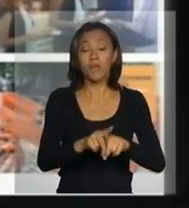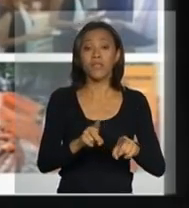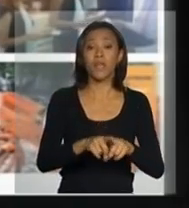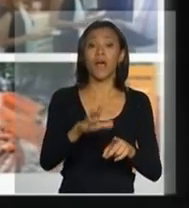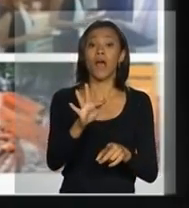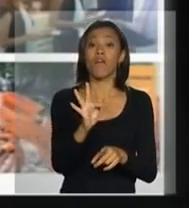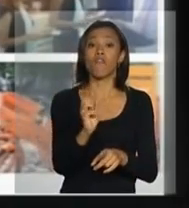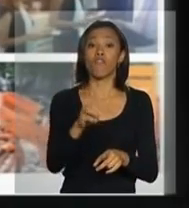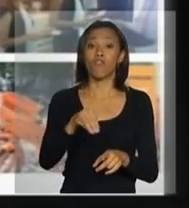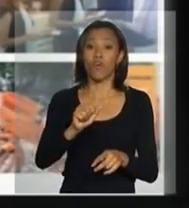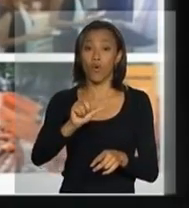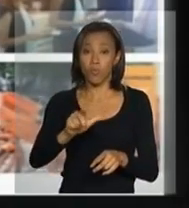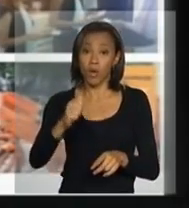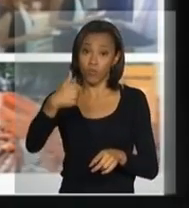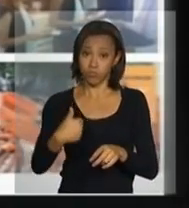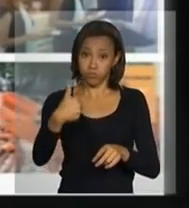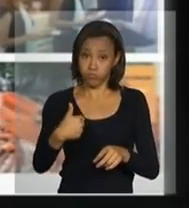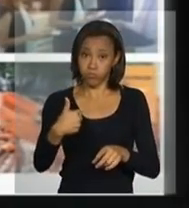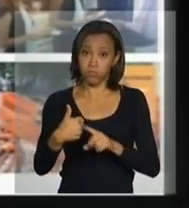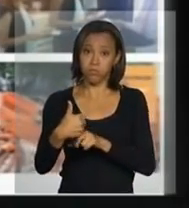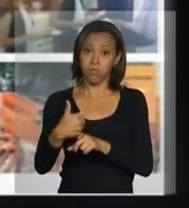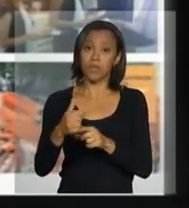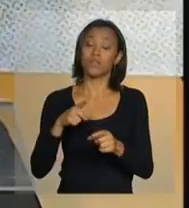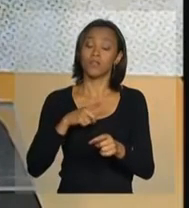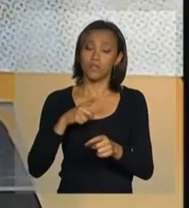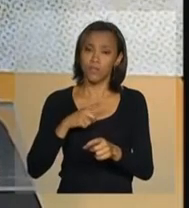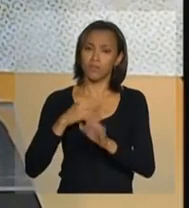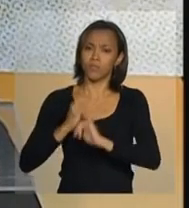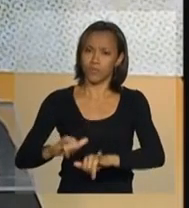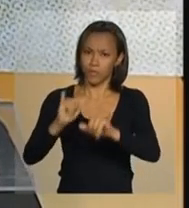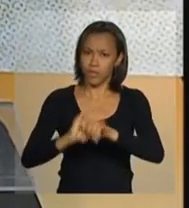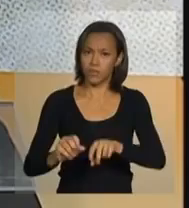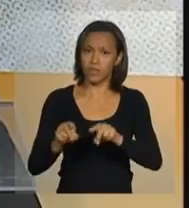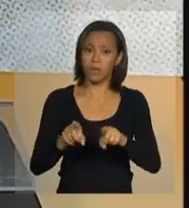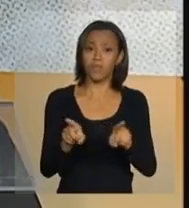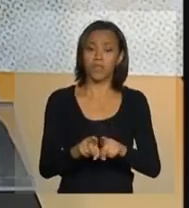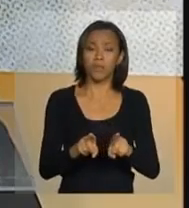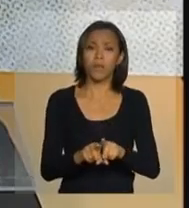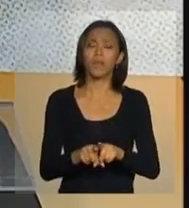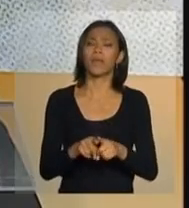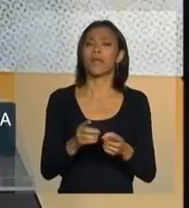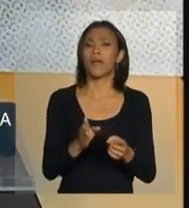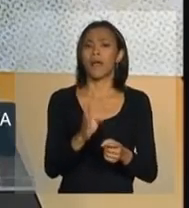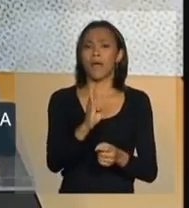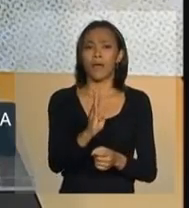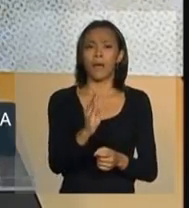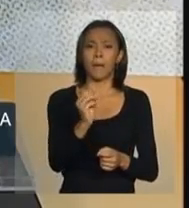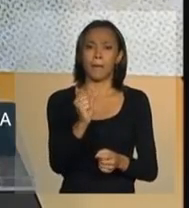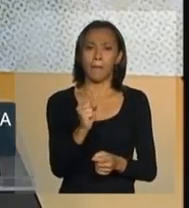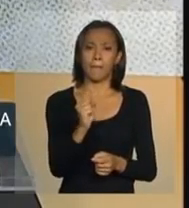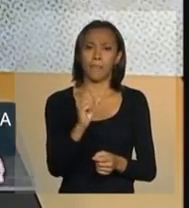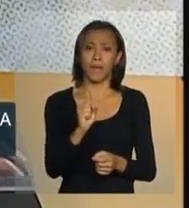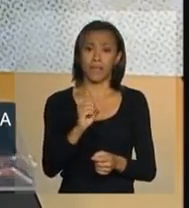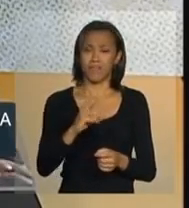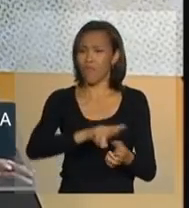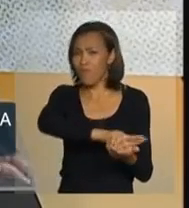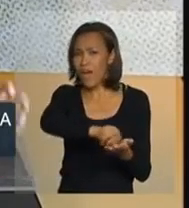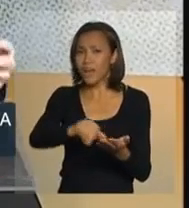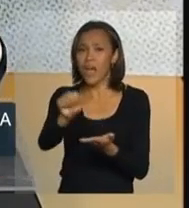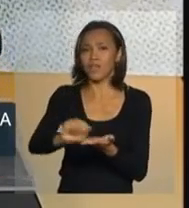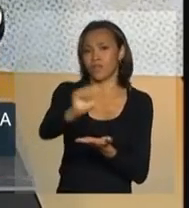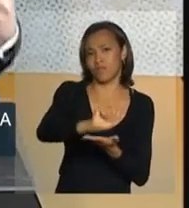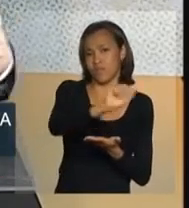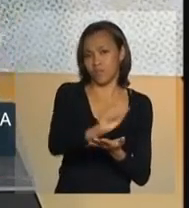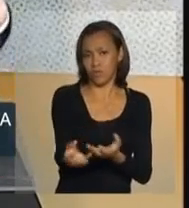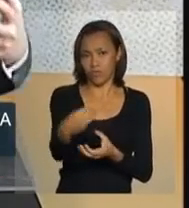Petrobras, aliás, no Salão com a Anfave, onde tivemos também com a Fenabrava, a Abraciclo, várias associações, cuidando,